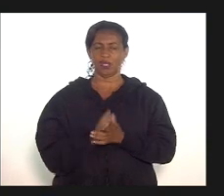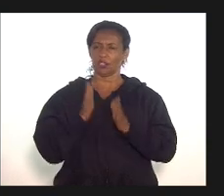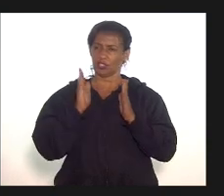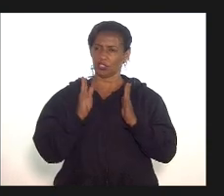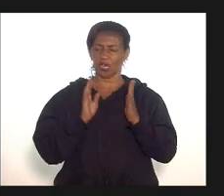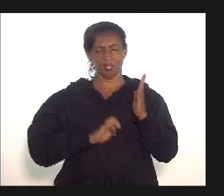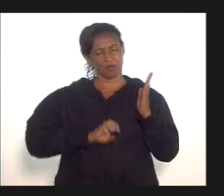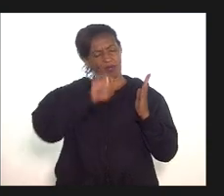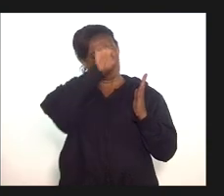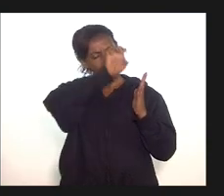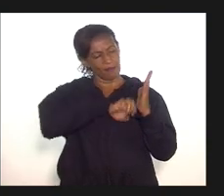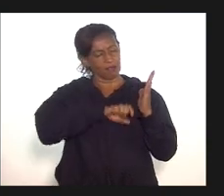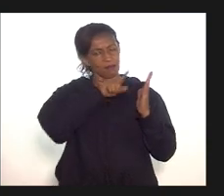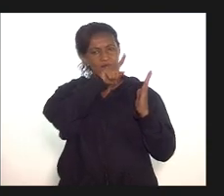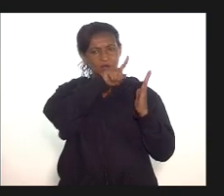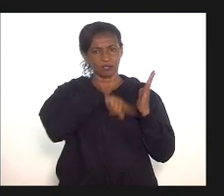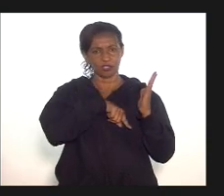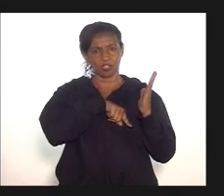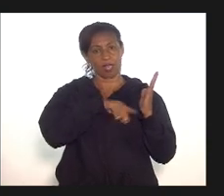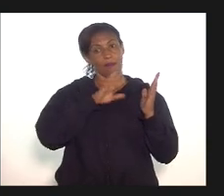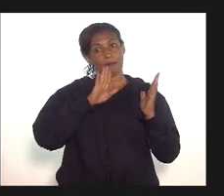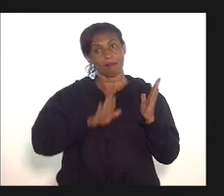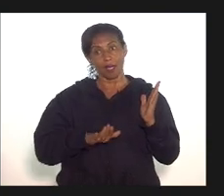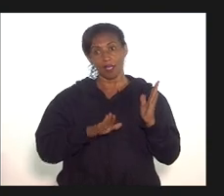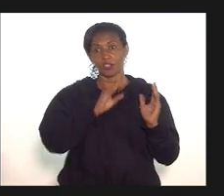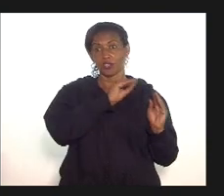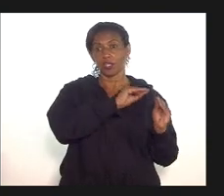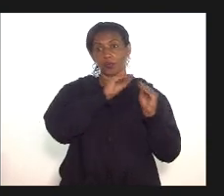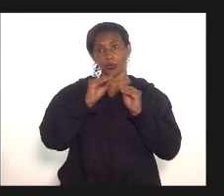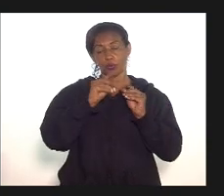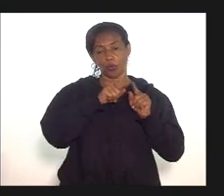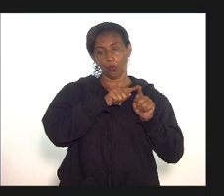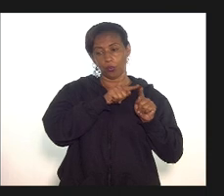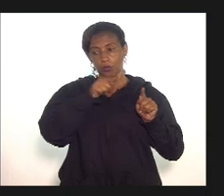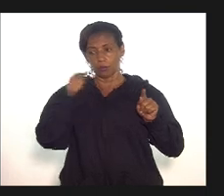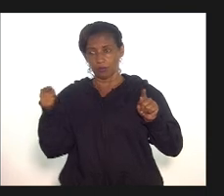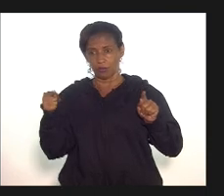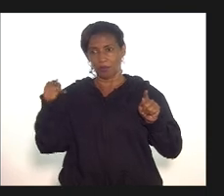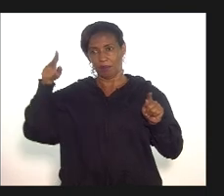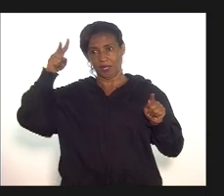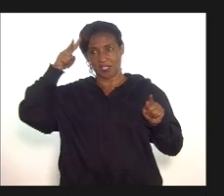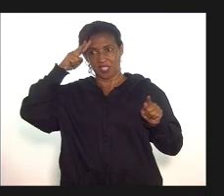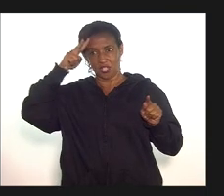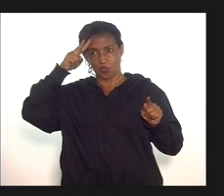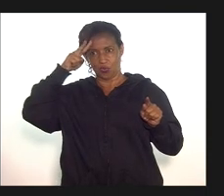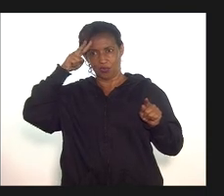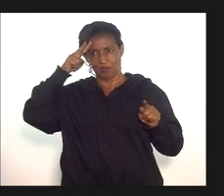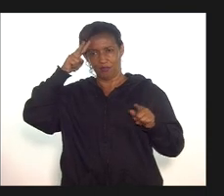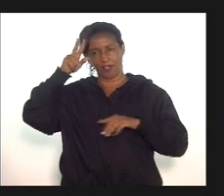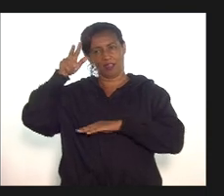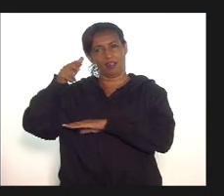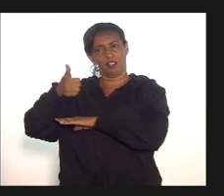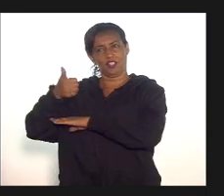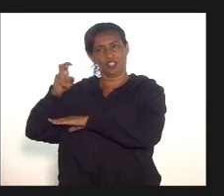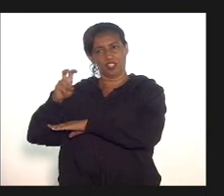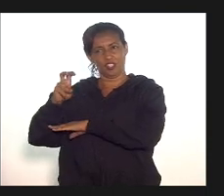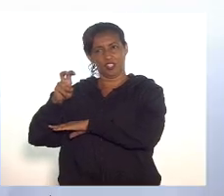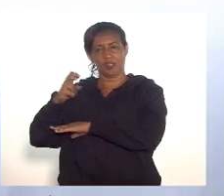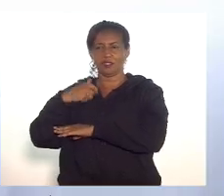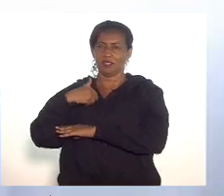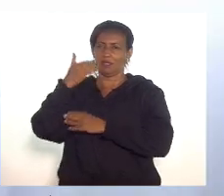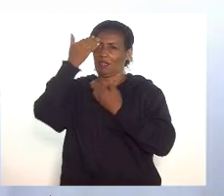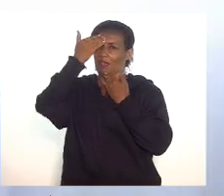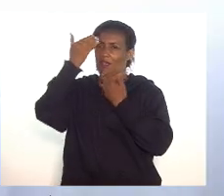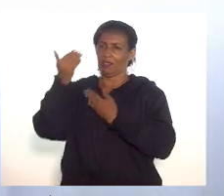emenda, mas já que o prazo foi estendido, o gabinete também agradece. Pela